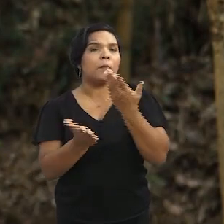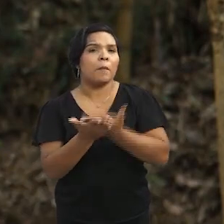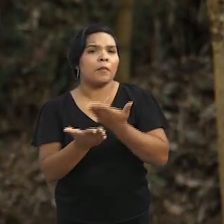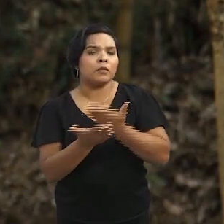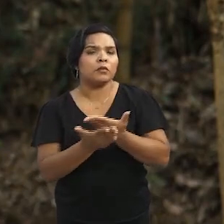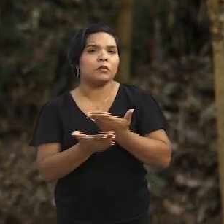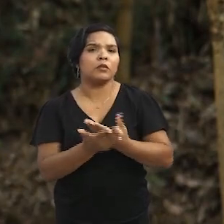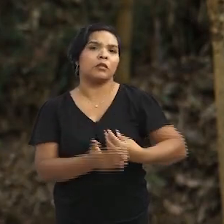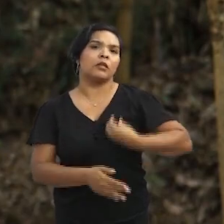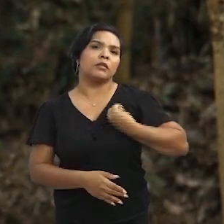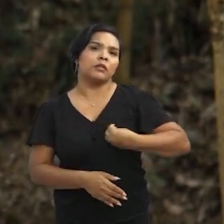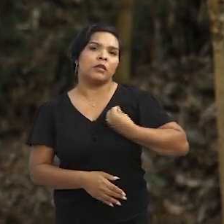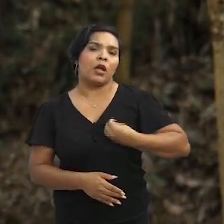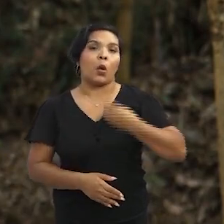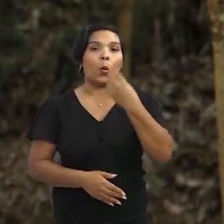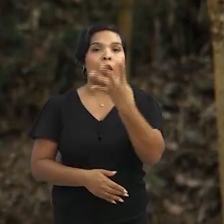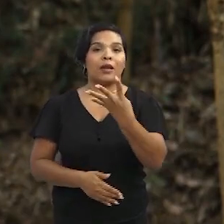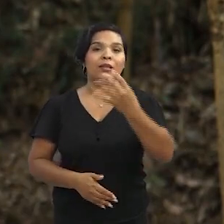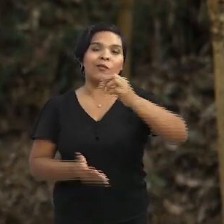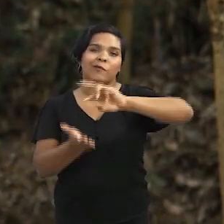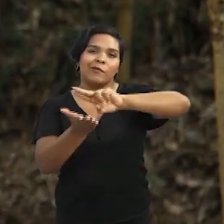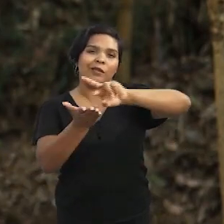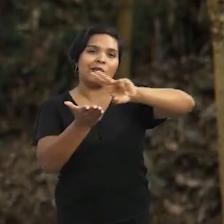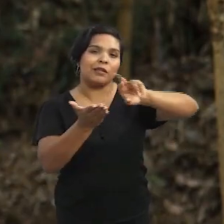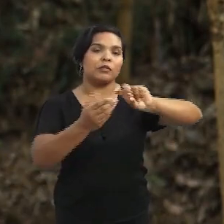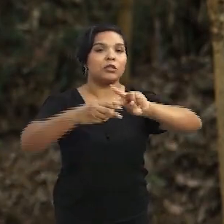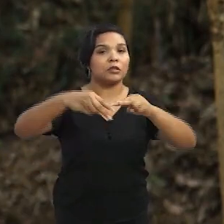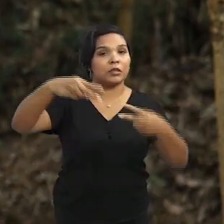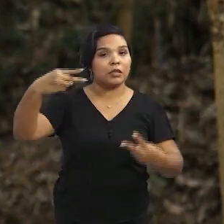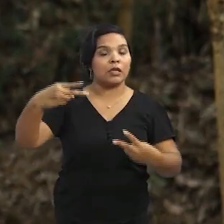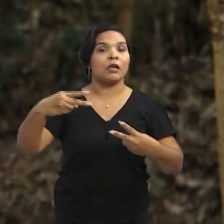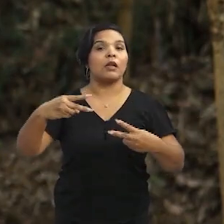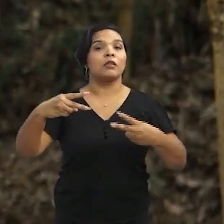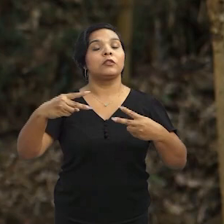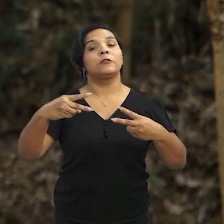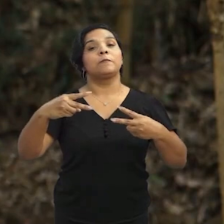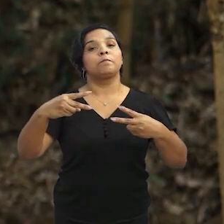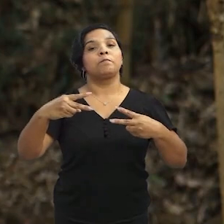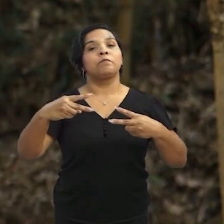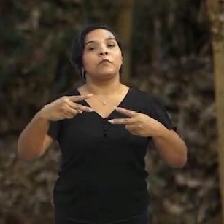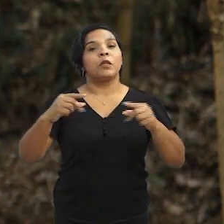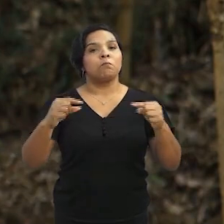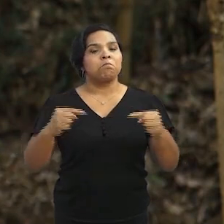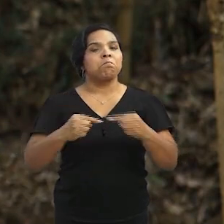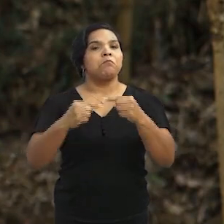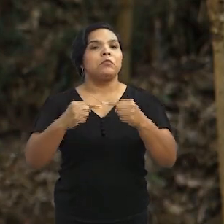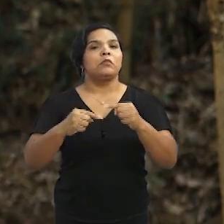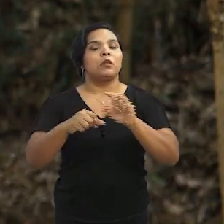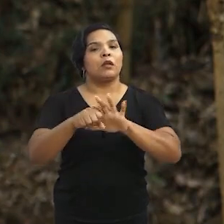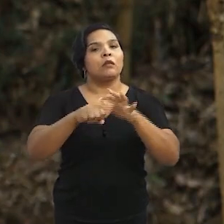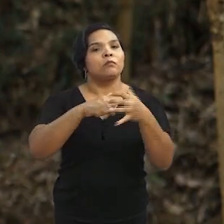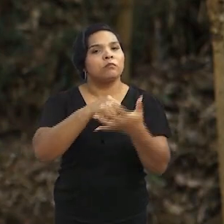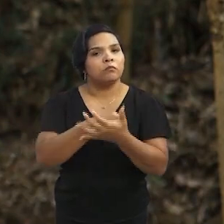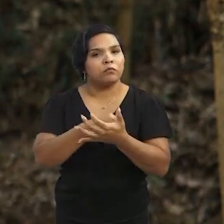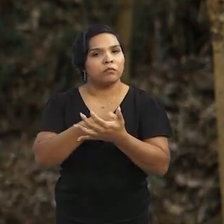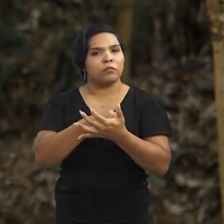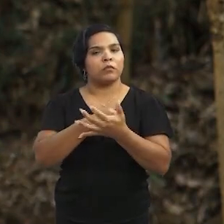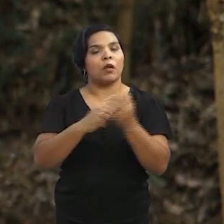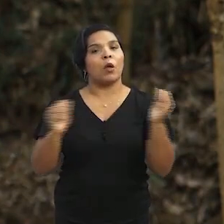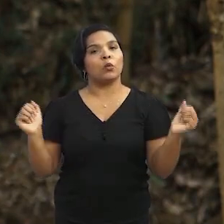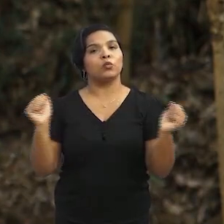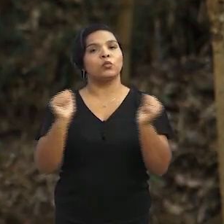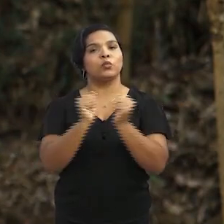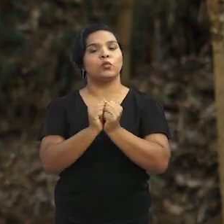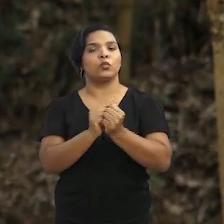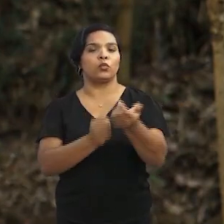estudos que apontaram a existência de 49 variantes genéticas associadas à doença na forma grave. O trabalho é fruto do